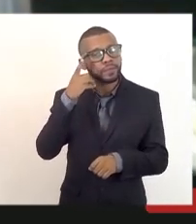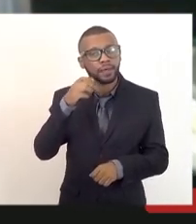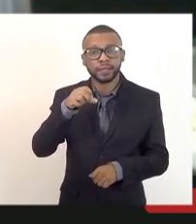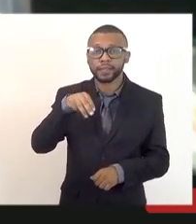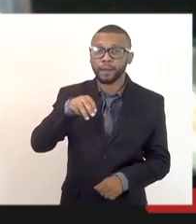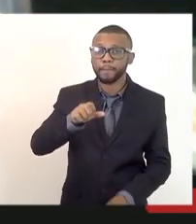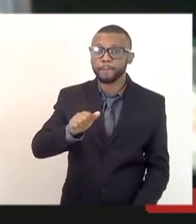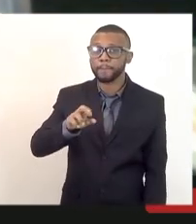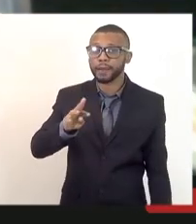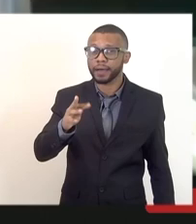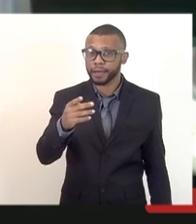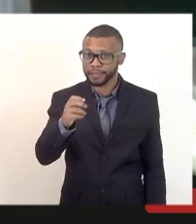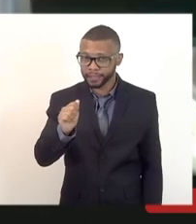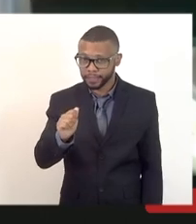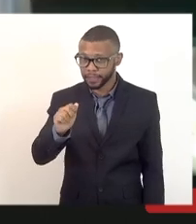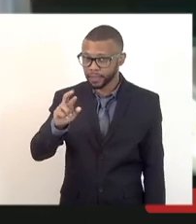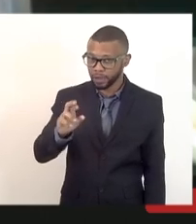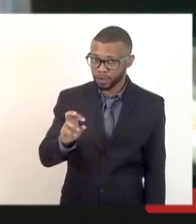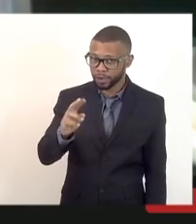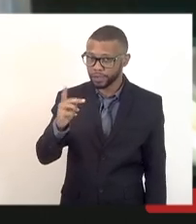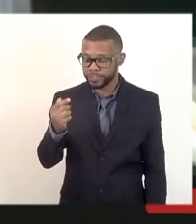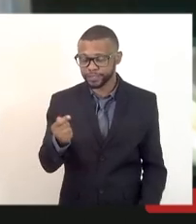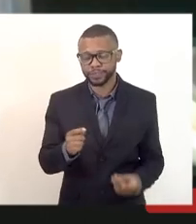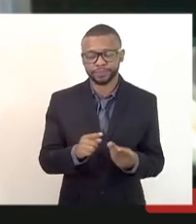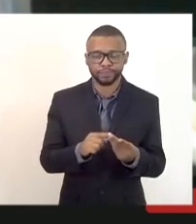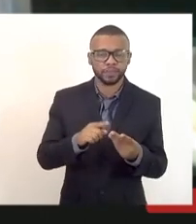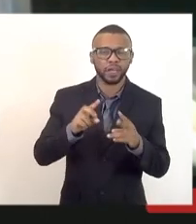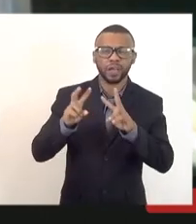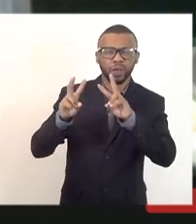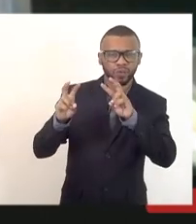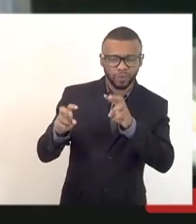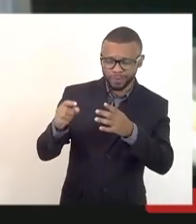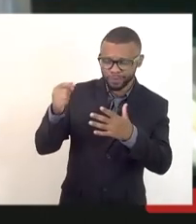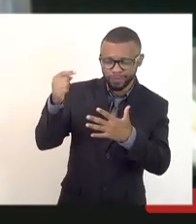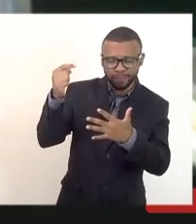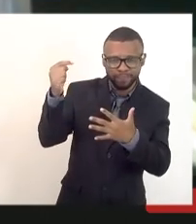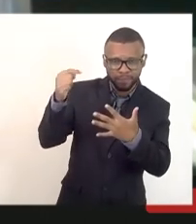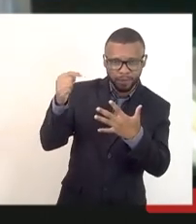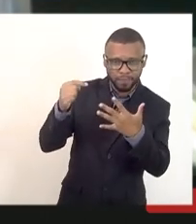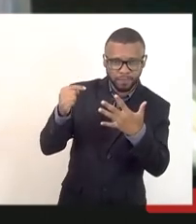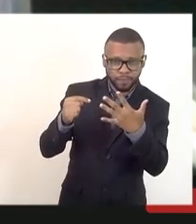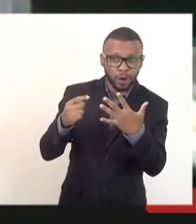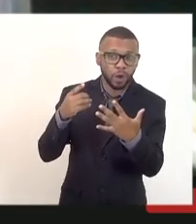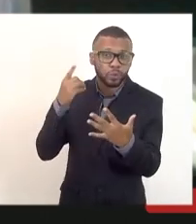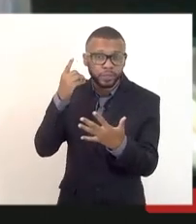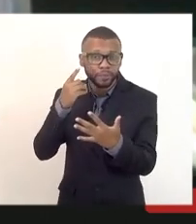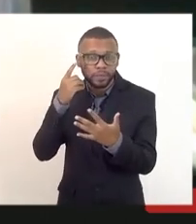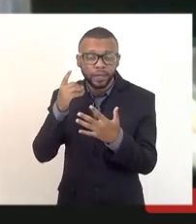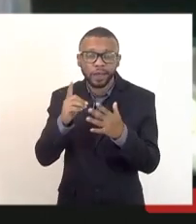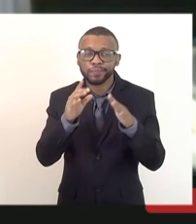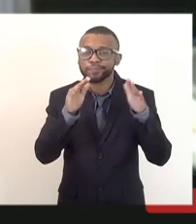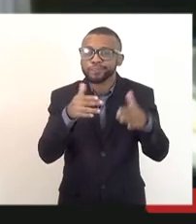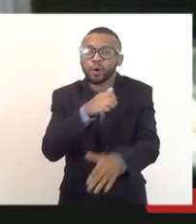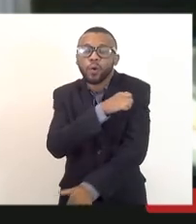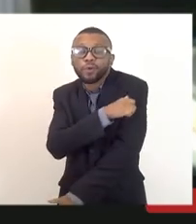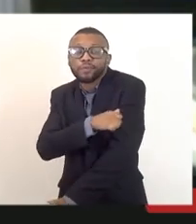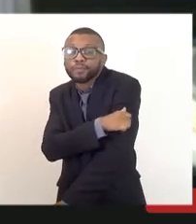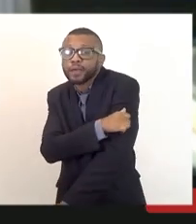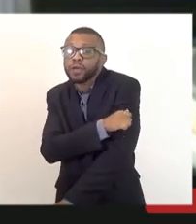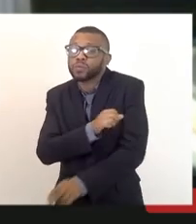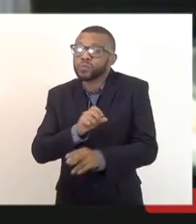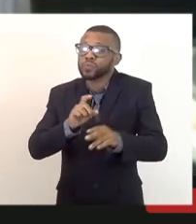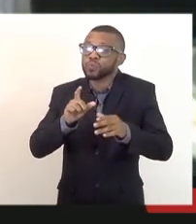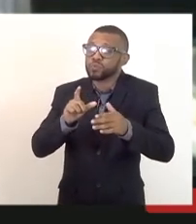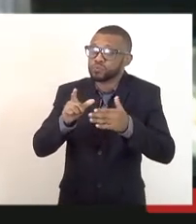ligação do deputado do Bruno Dauari, em relação aos enfermeiros do concurso de 2014.